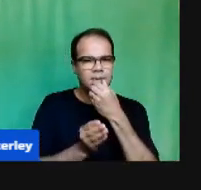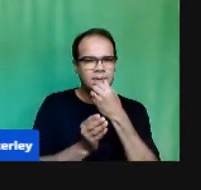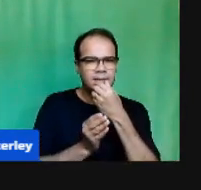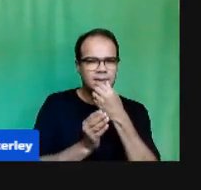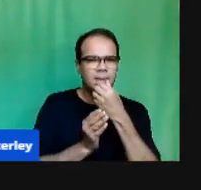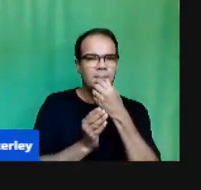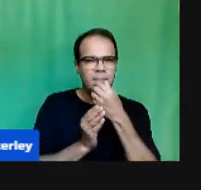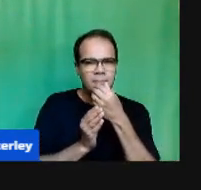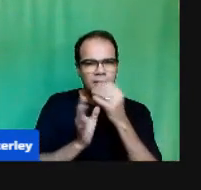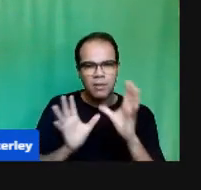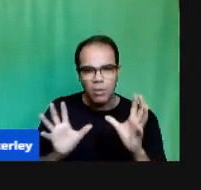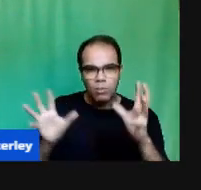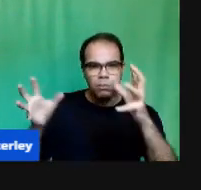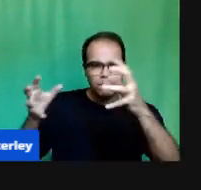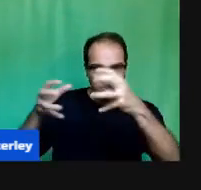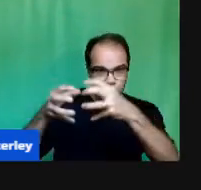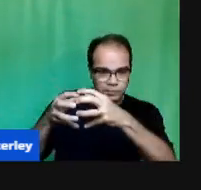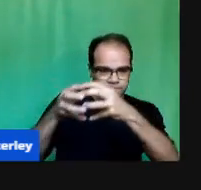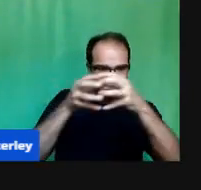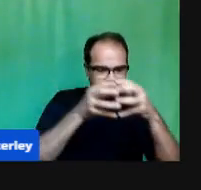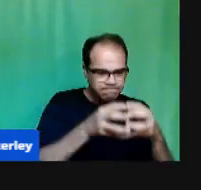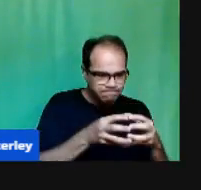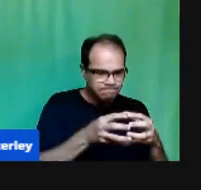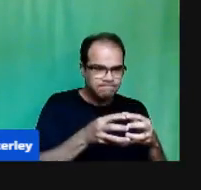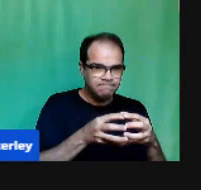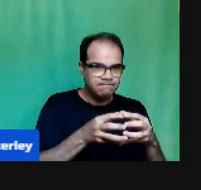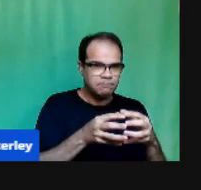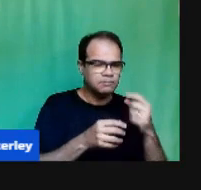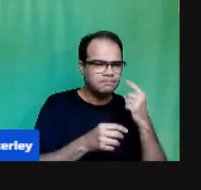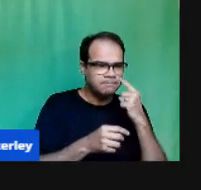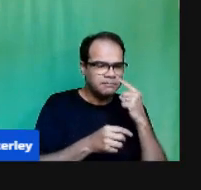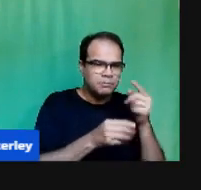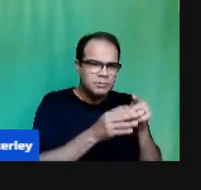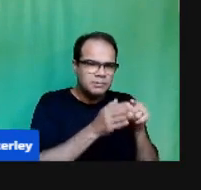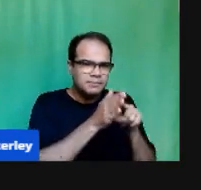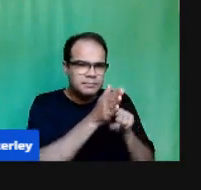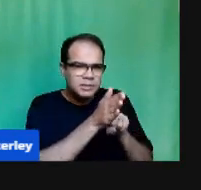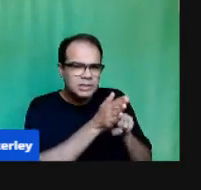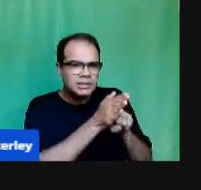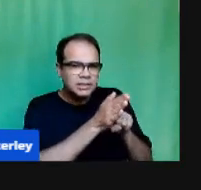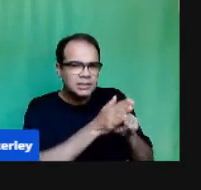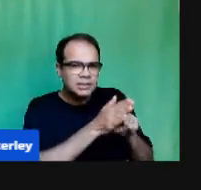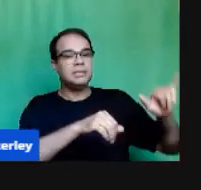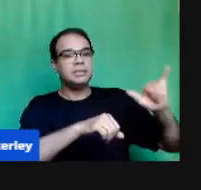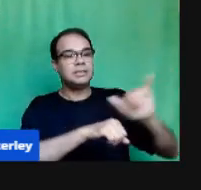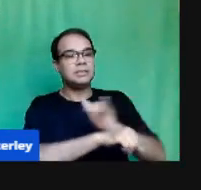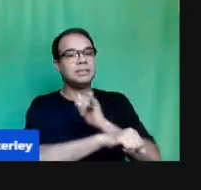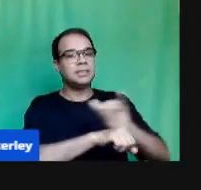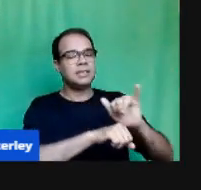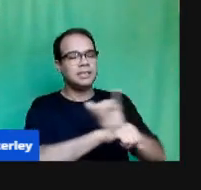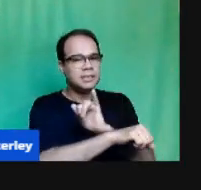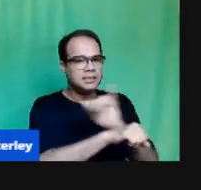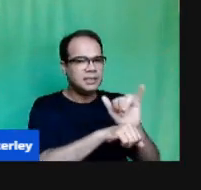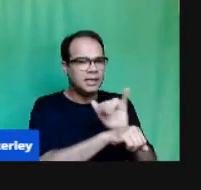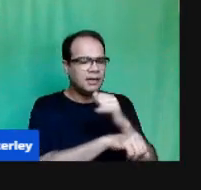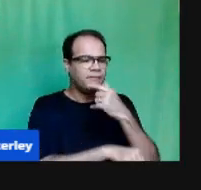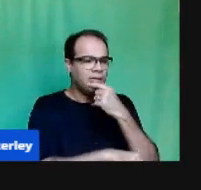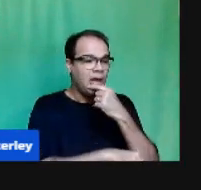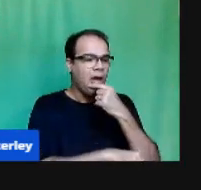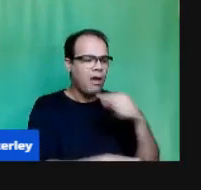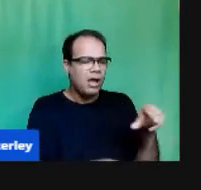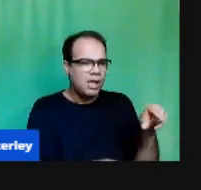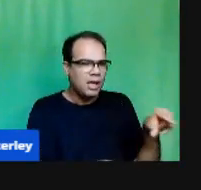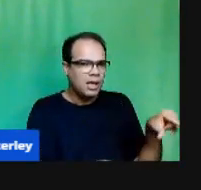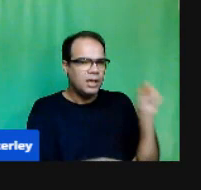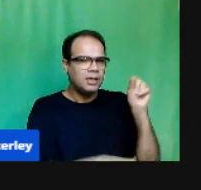imaginamos Serem as melhores Para os nossos alunos Então assim São